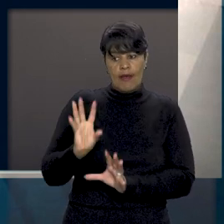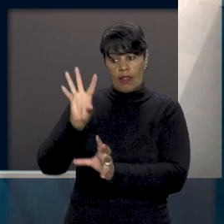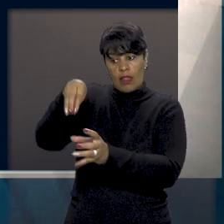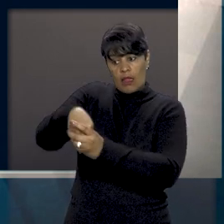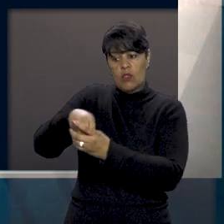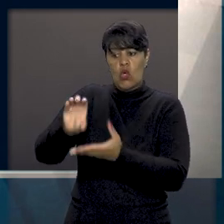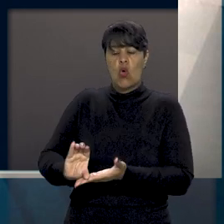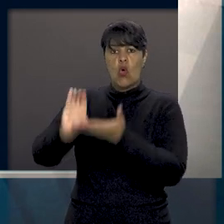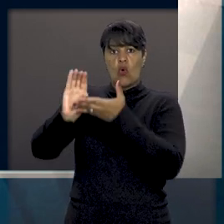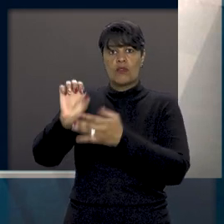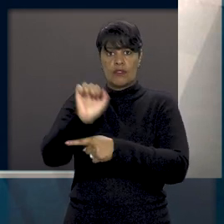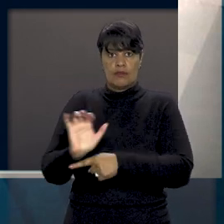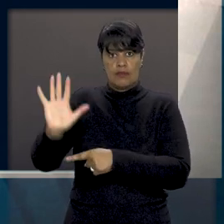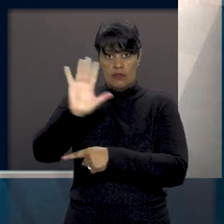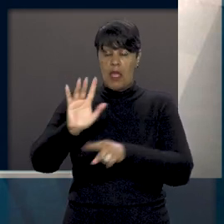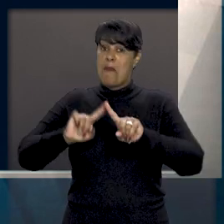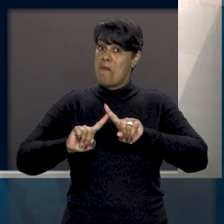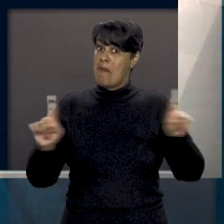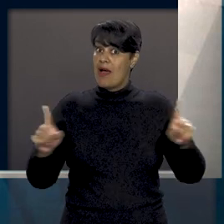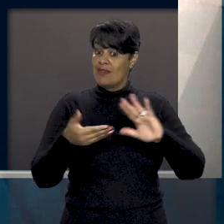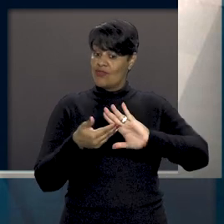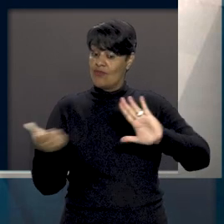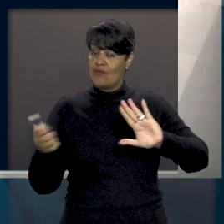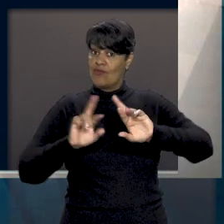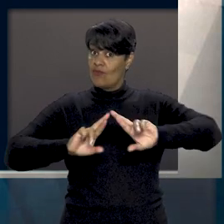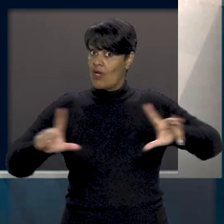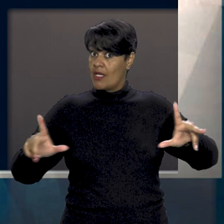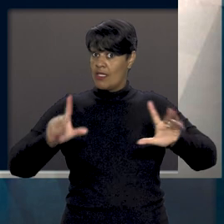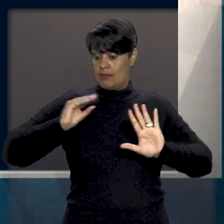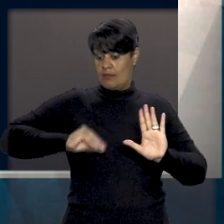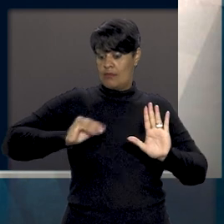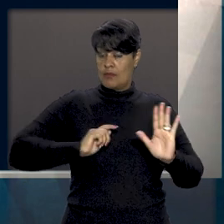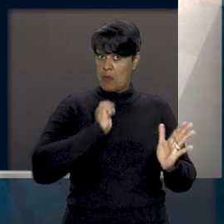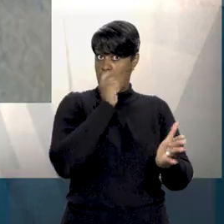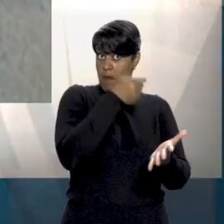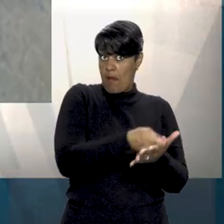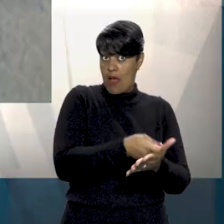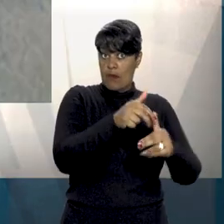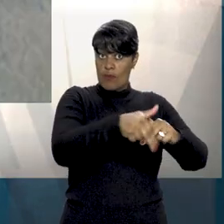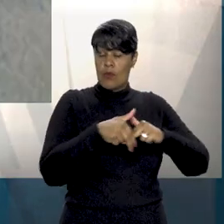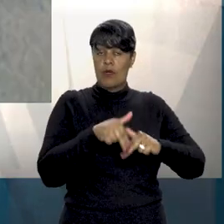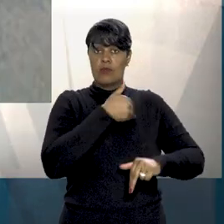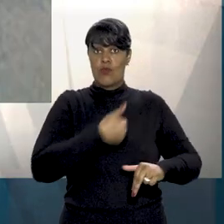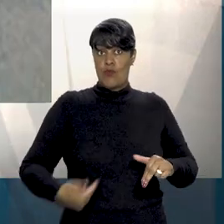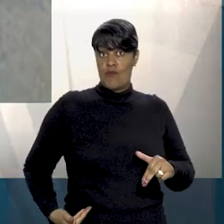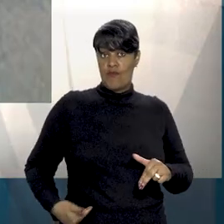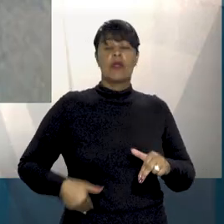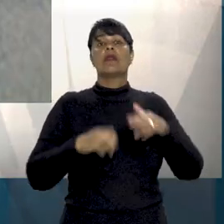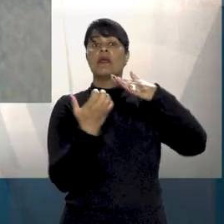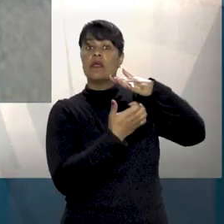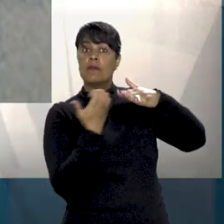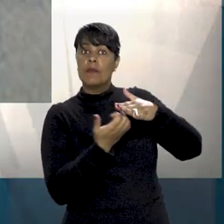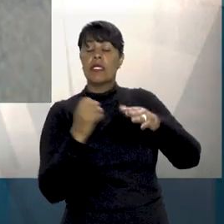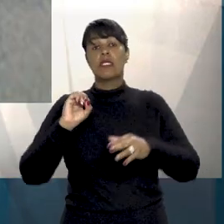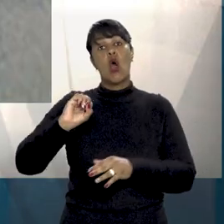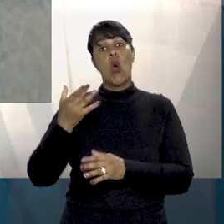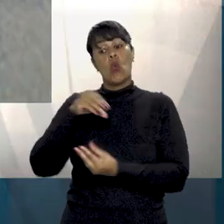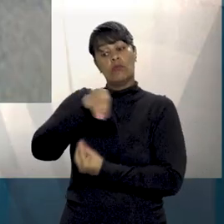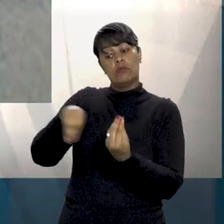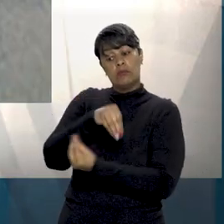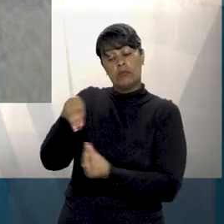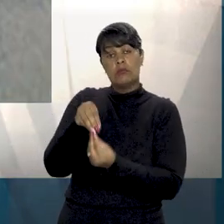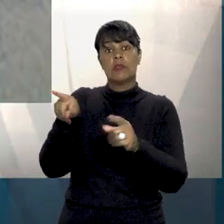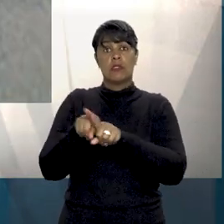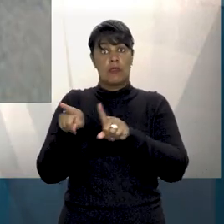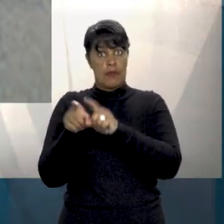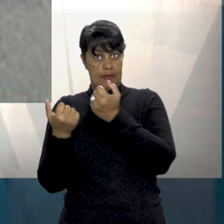estatal, com exceção das verbas pagas por participação em empresas públicas e sociedades de economia mista e suas subsidiárias,